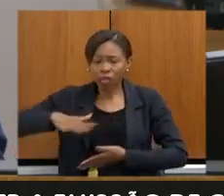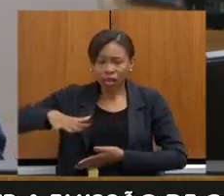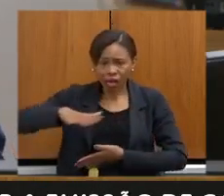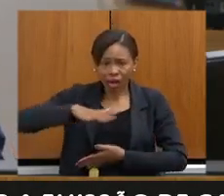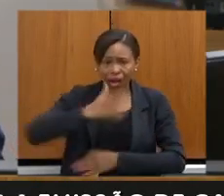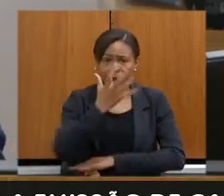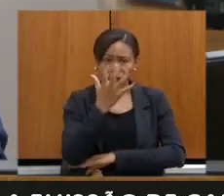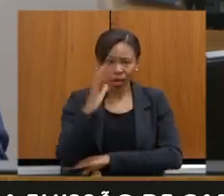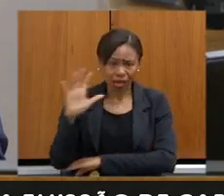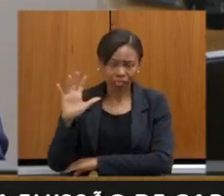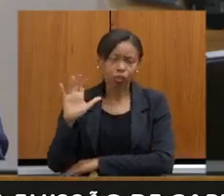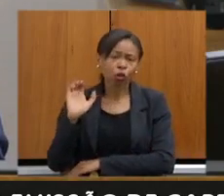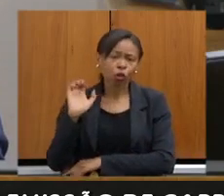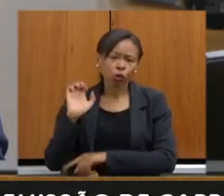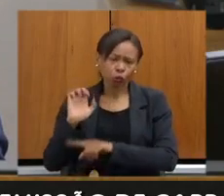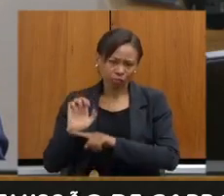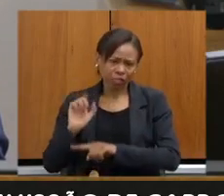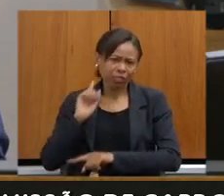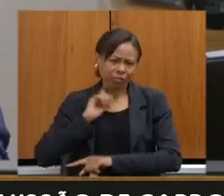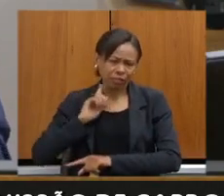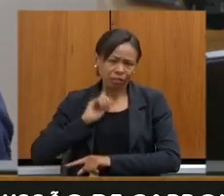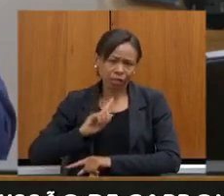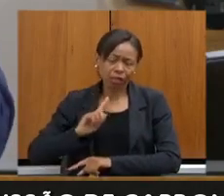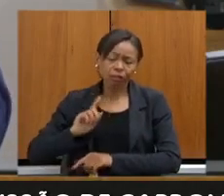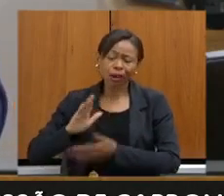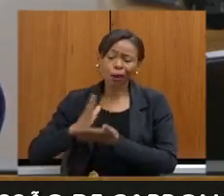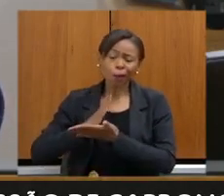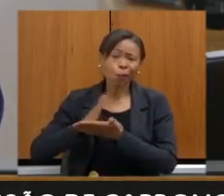regiões do Estado, que carecem muito